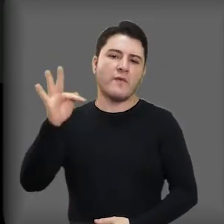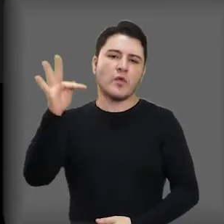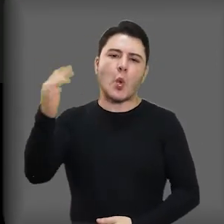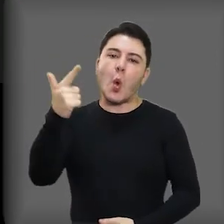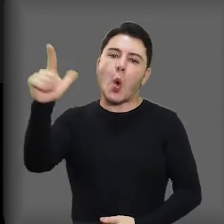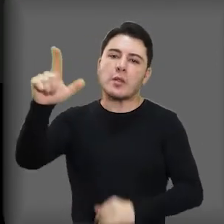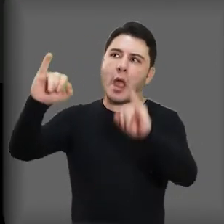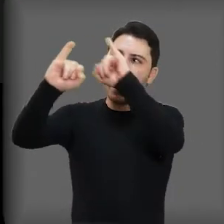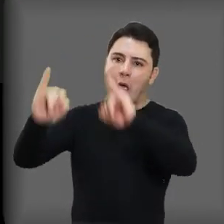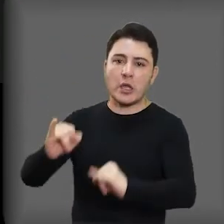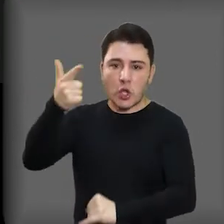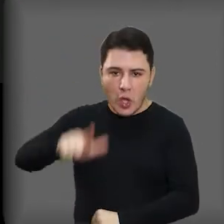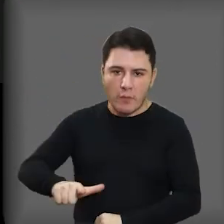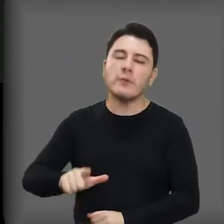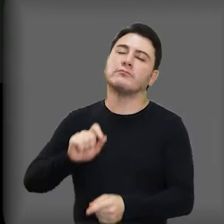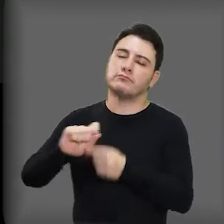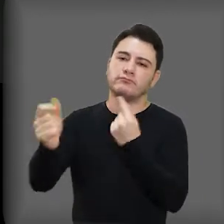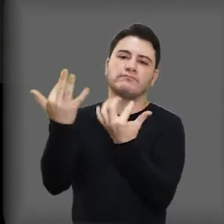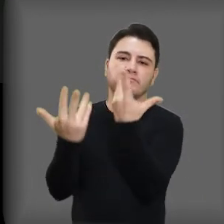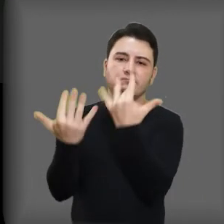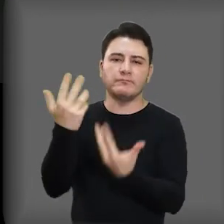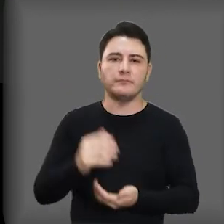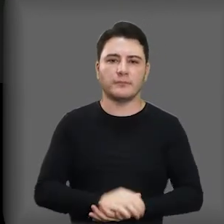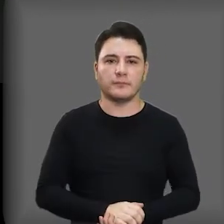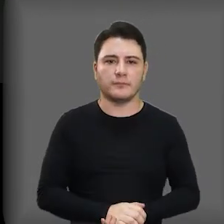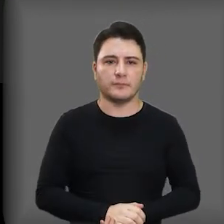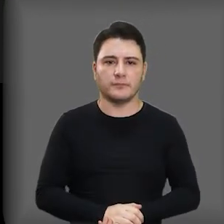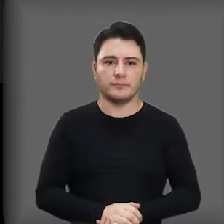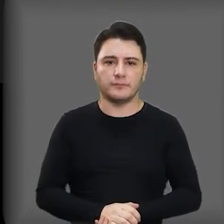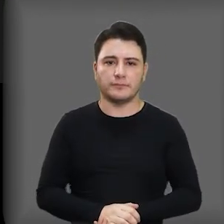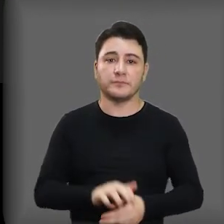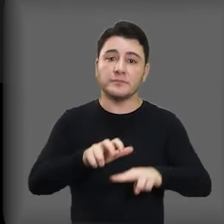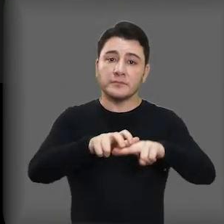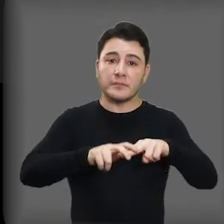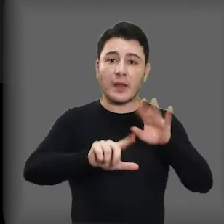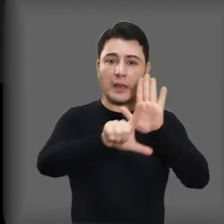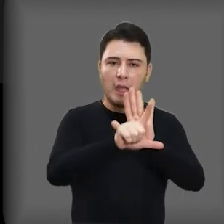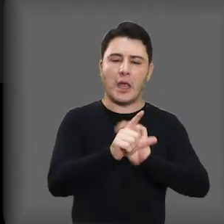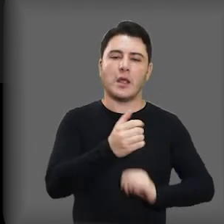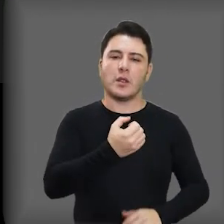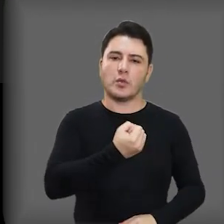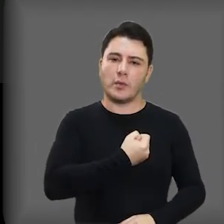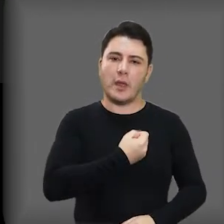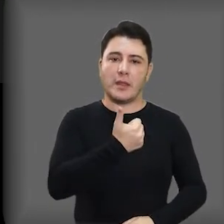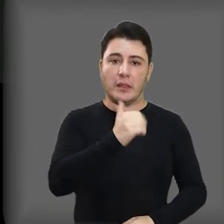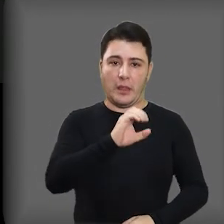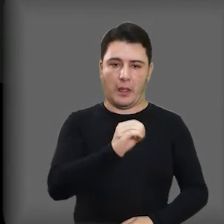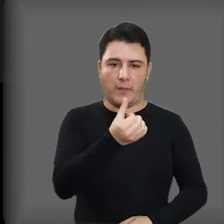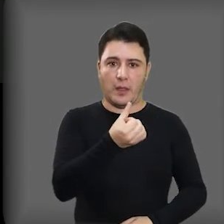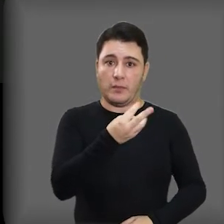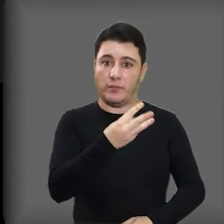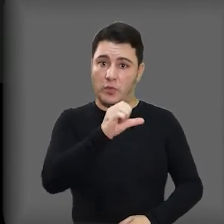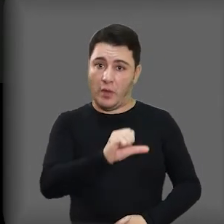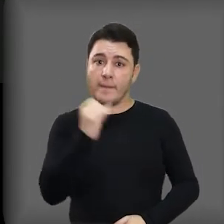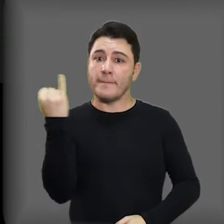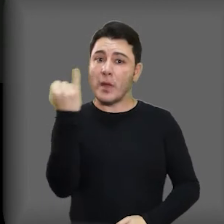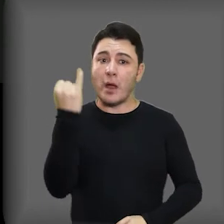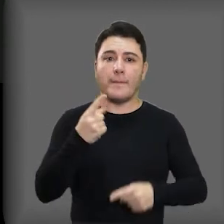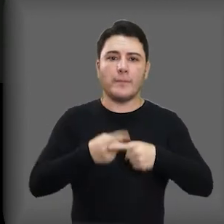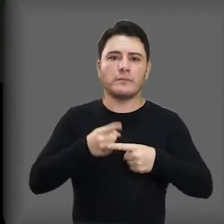isolado e nem será o último. Por isso a importância da lei 10.639, que é a lei da